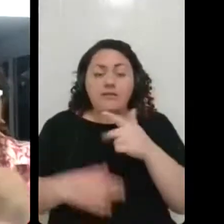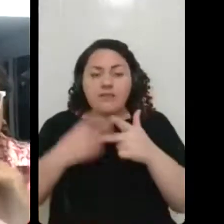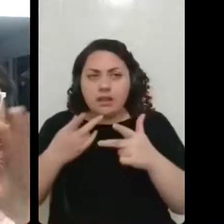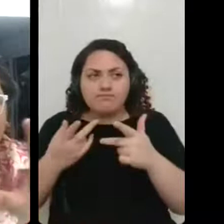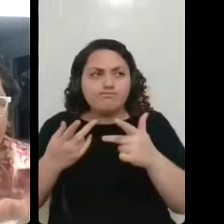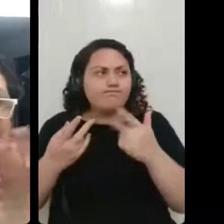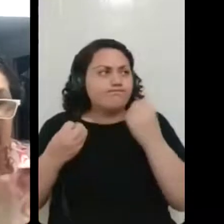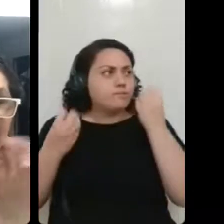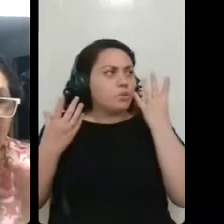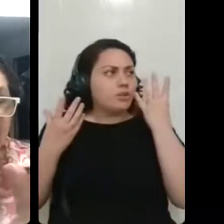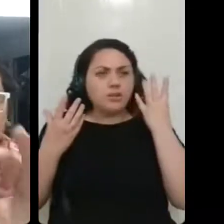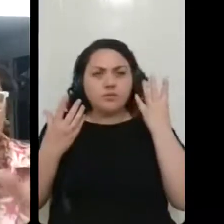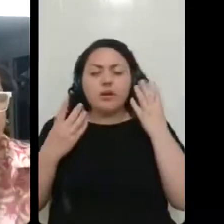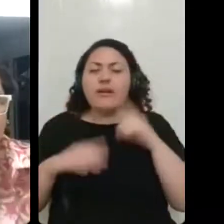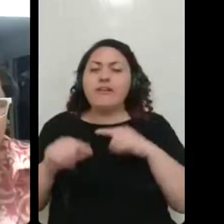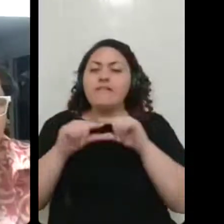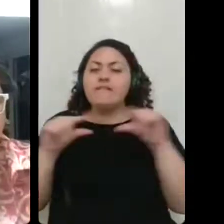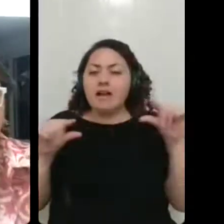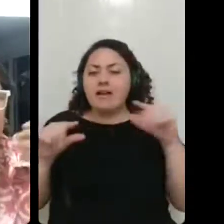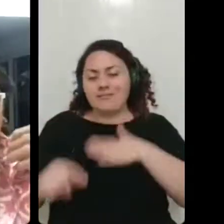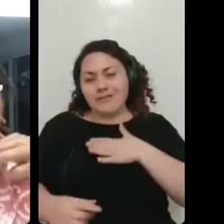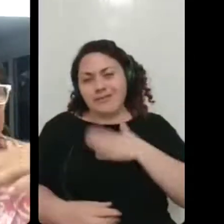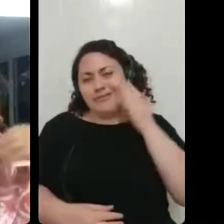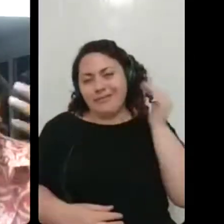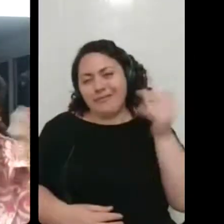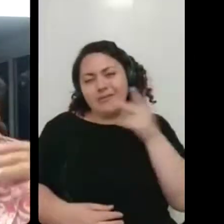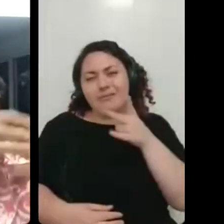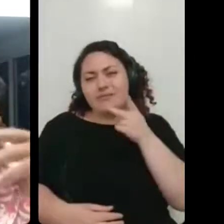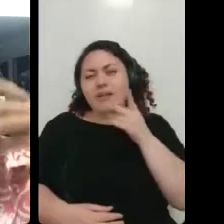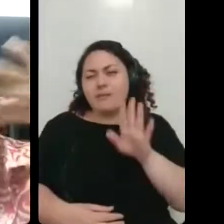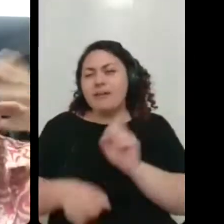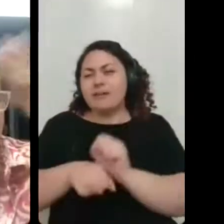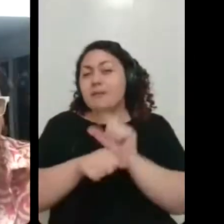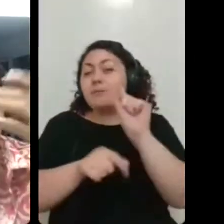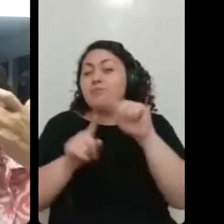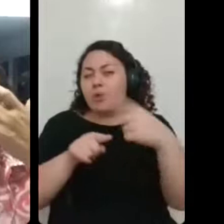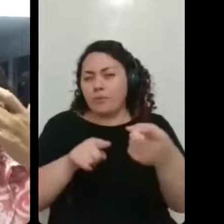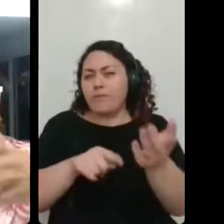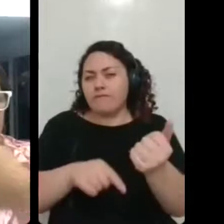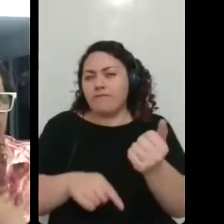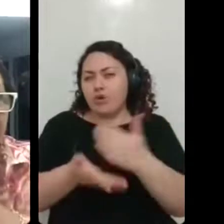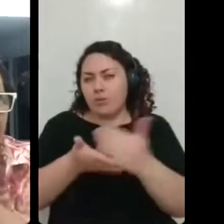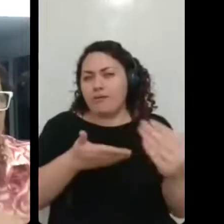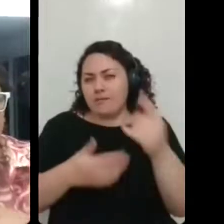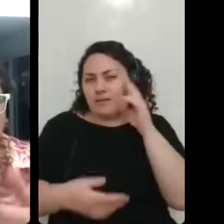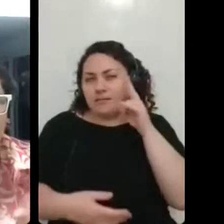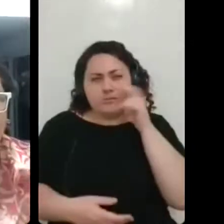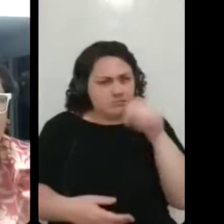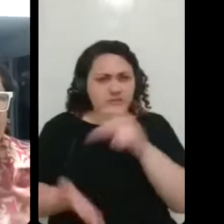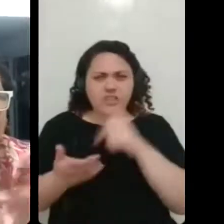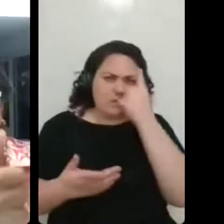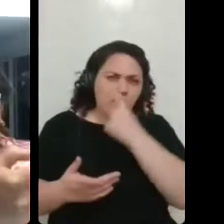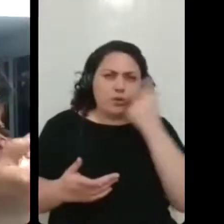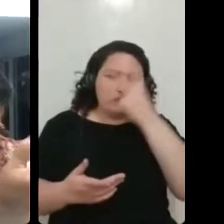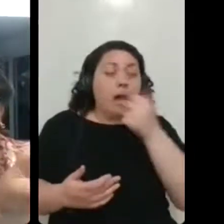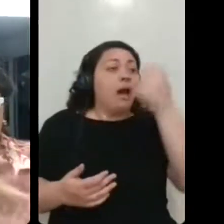daí já vem uma frase clássica que é minha, daqui a pouco vem. Então, realmente, passa uma, duas horas, vem. Eu até vou falar no WhatsApp pra quem